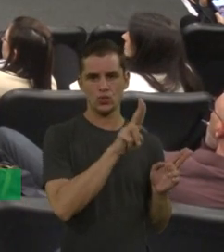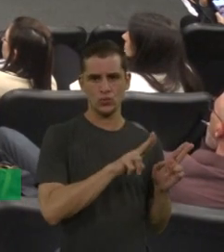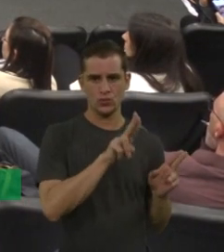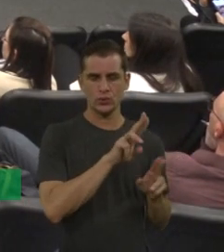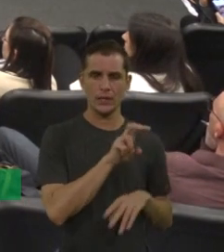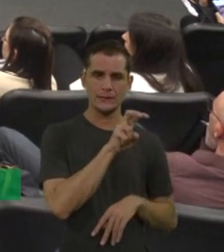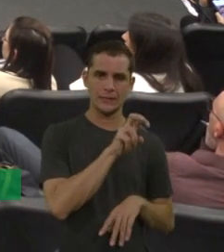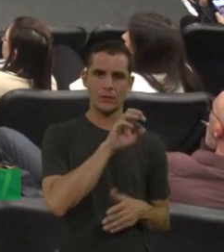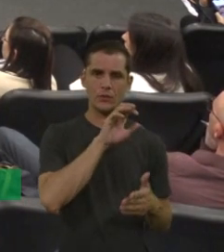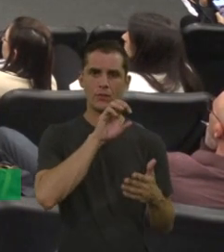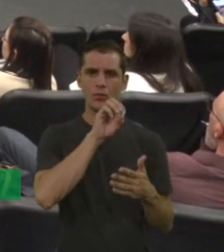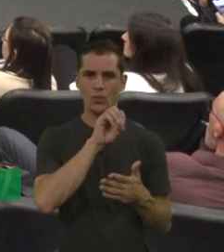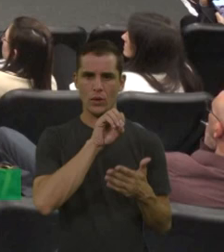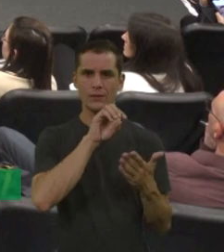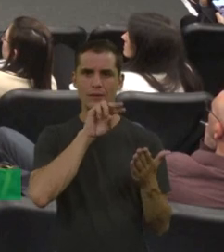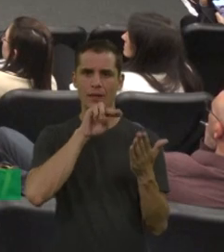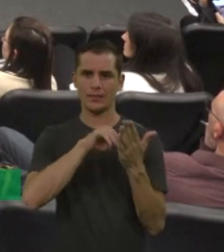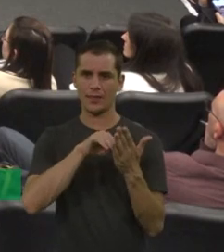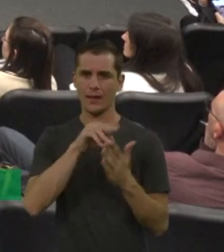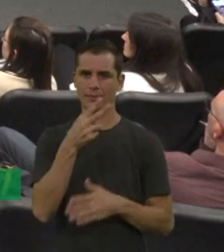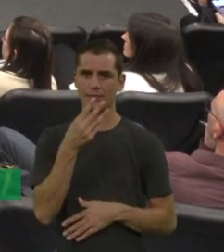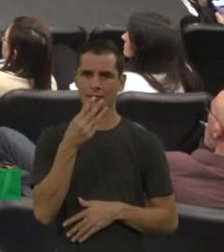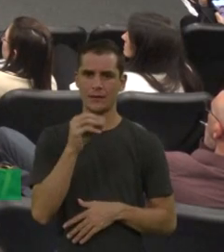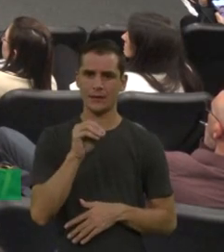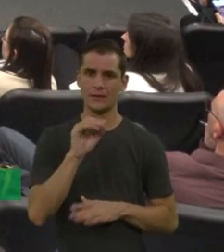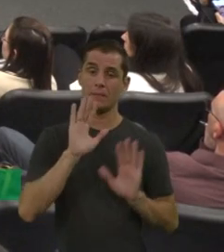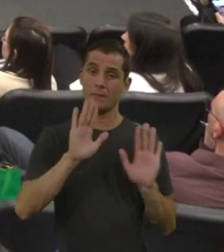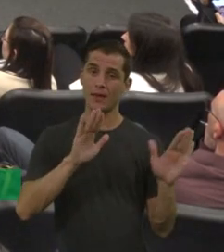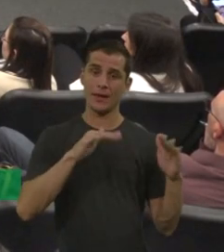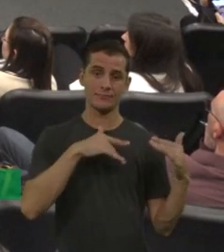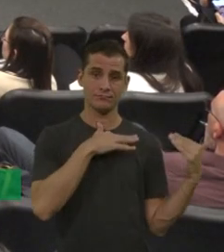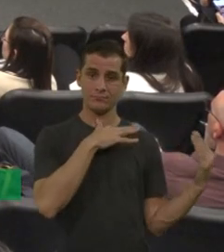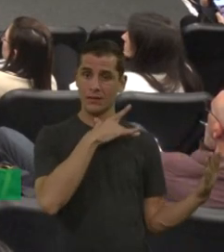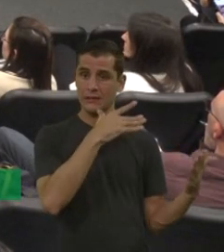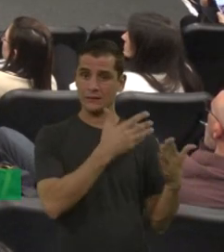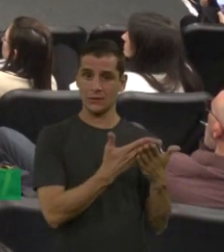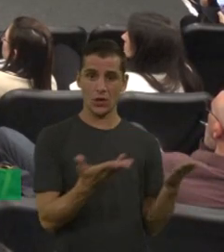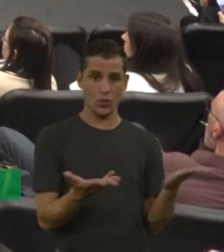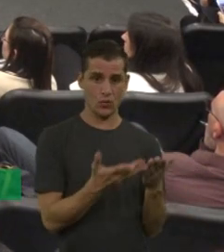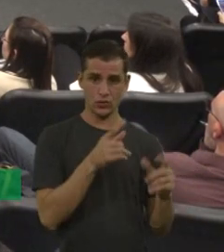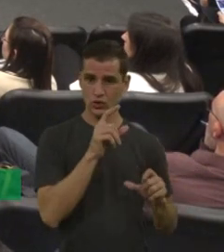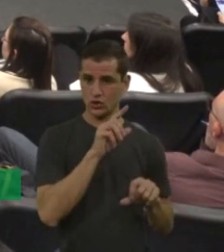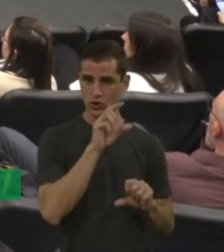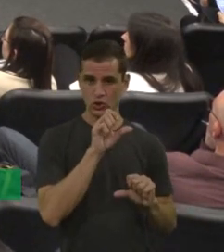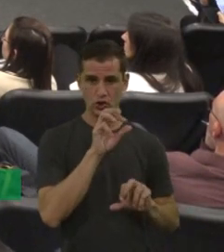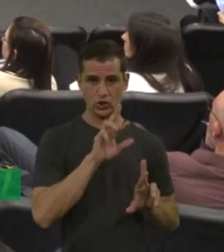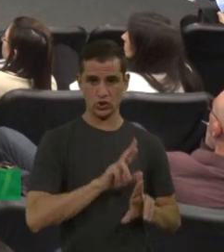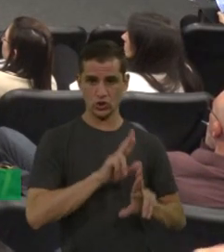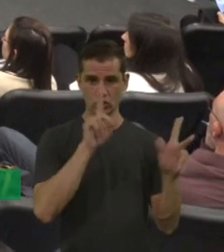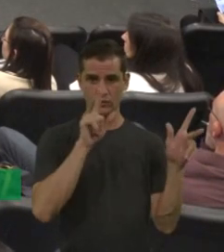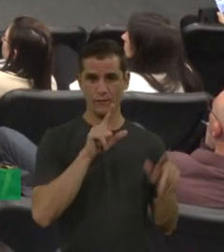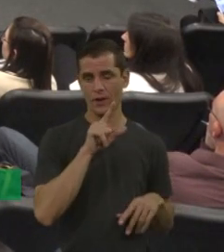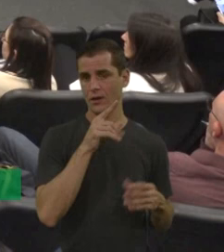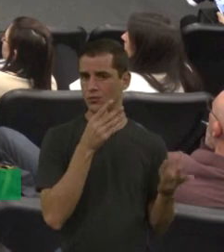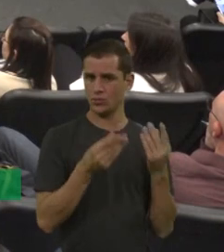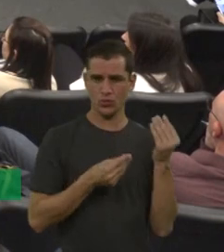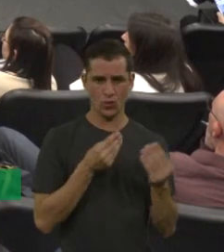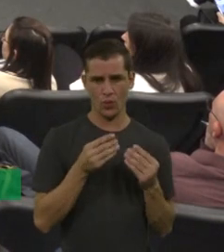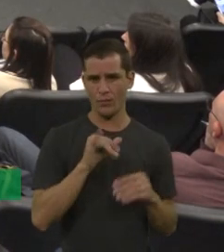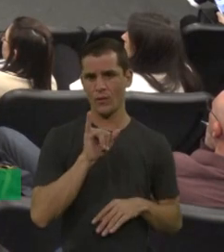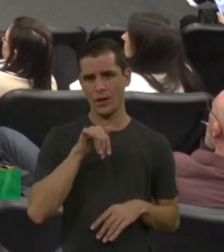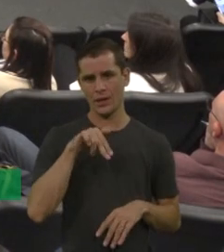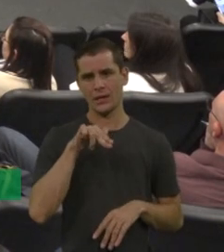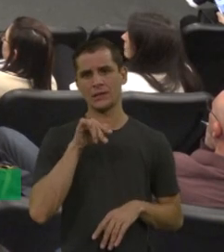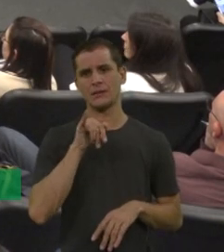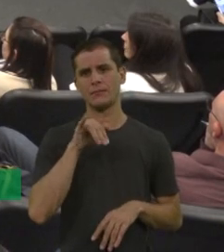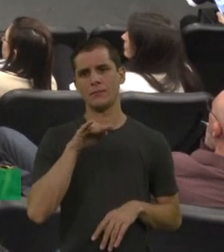gente não viu diferença de desenvolvimento de inibidor ou de eficácia entre fator oito plasmático ou recombinante. Até porque